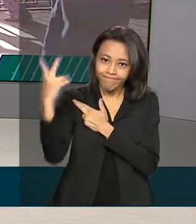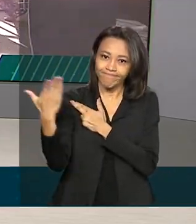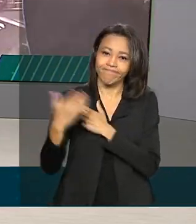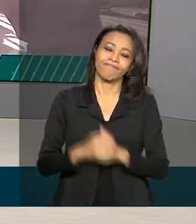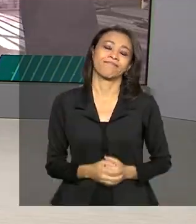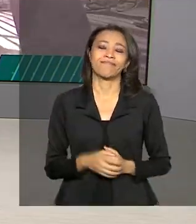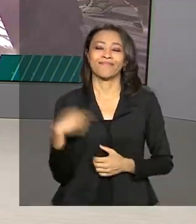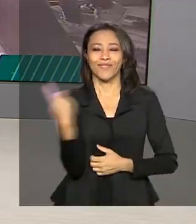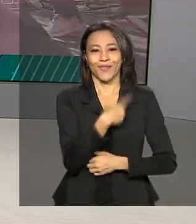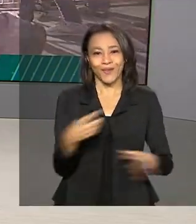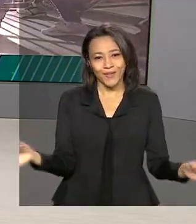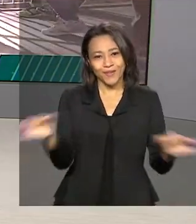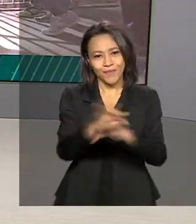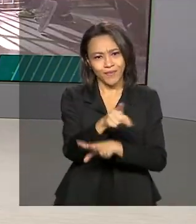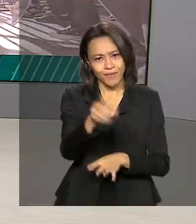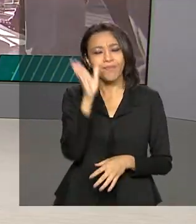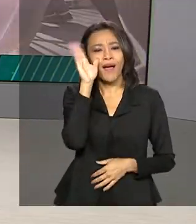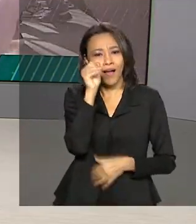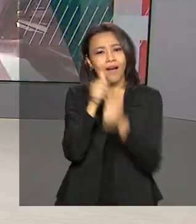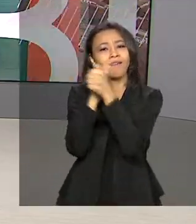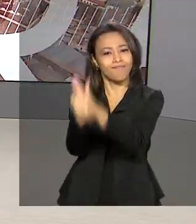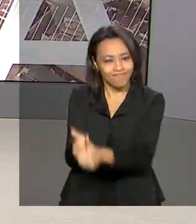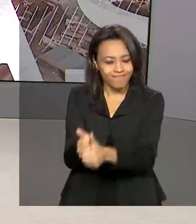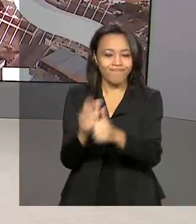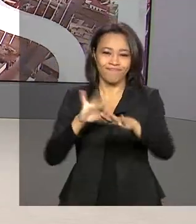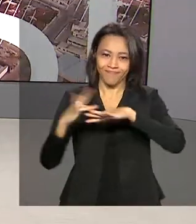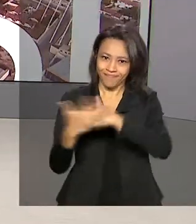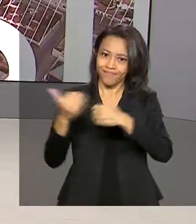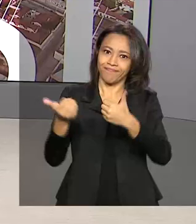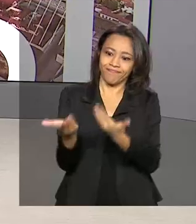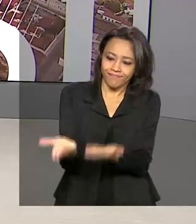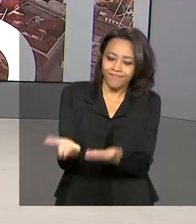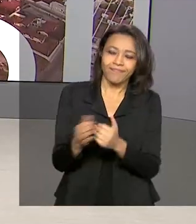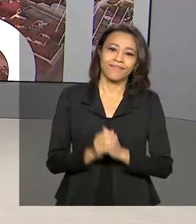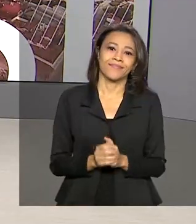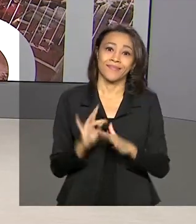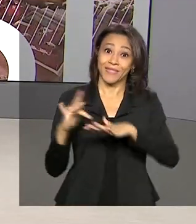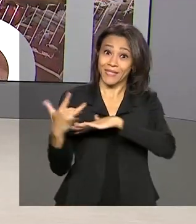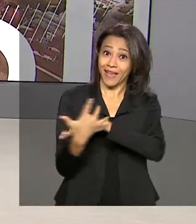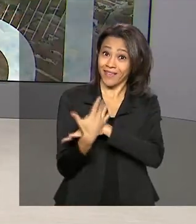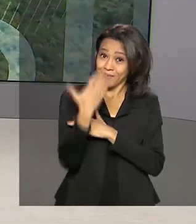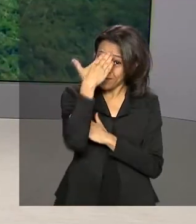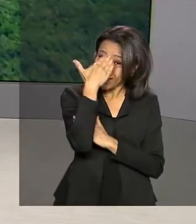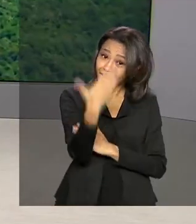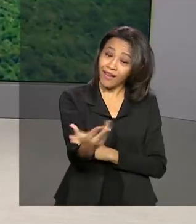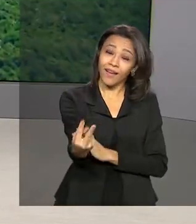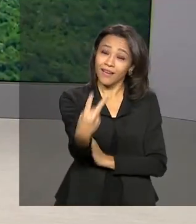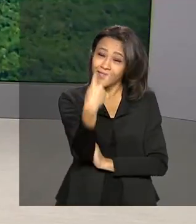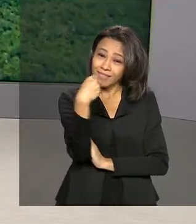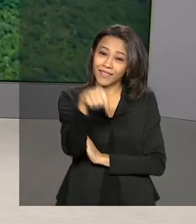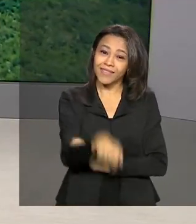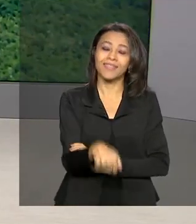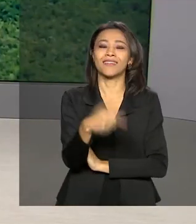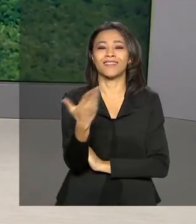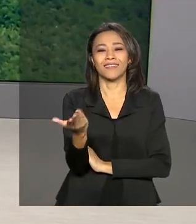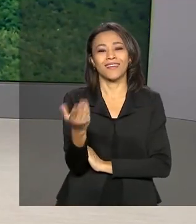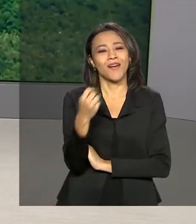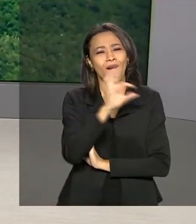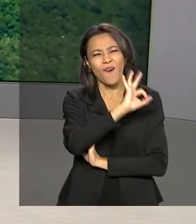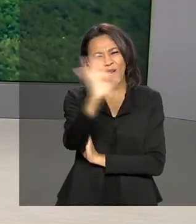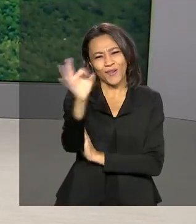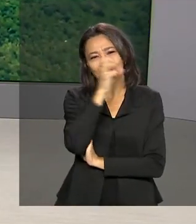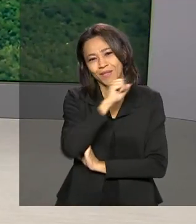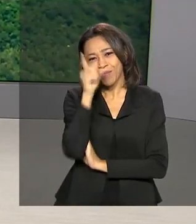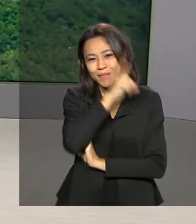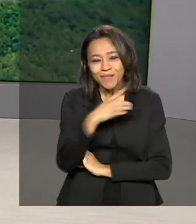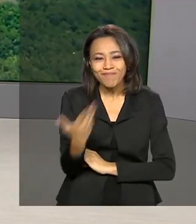Brasil em Dia termina aqui. Você pode nos acompanhar também pelas redes sociais. Obrigada pela sua audiência aqui na TV Brasil. Um ótimo fim de